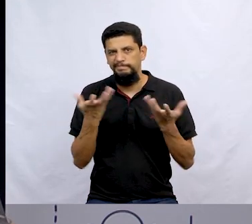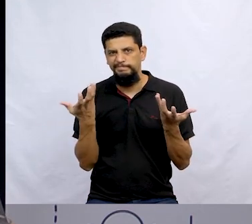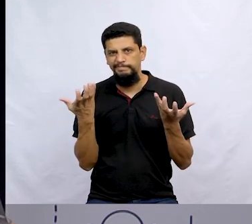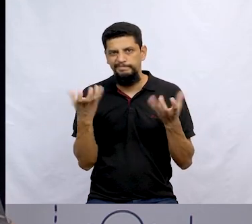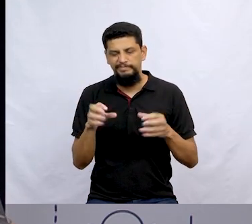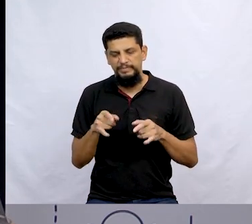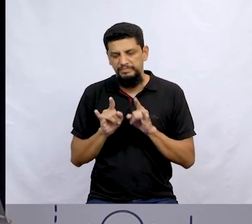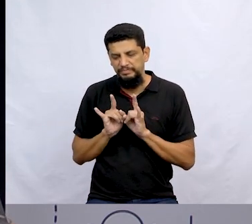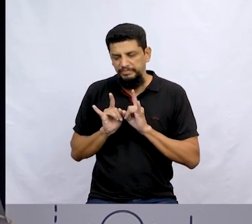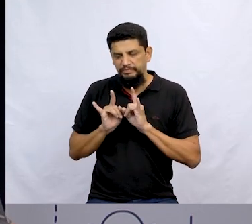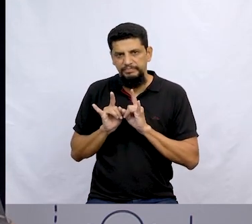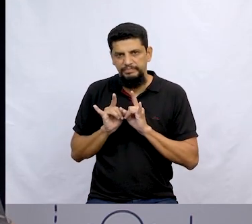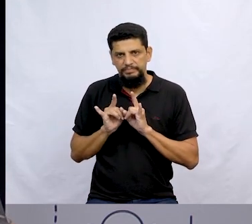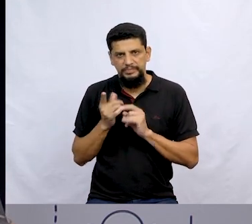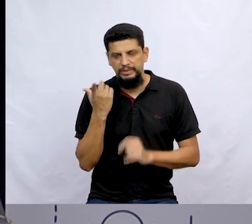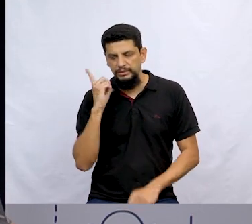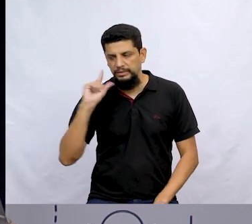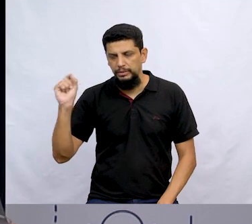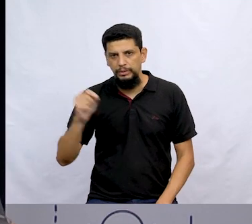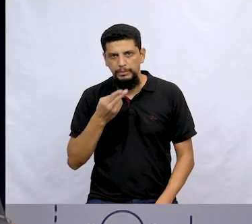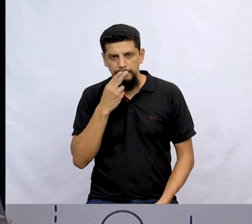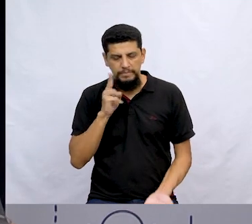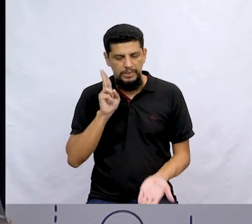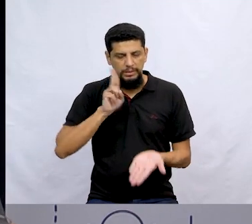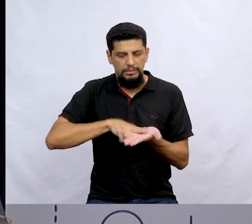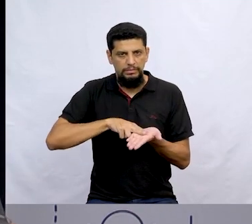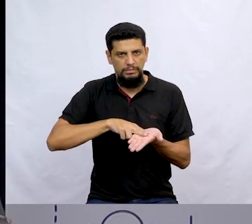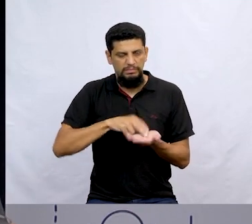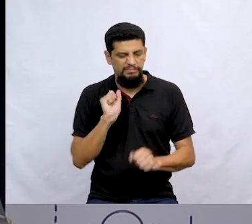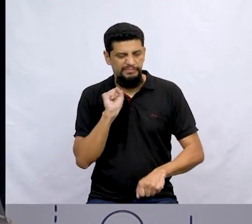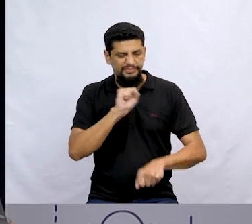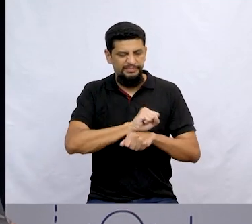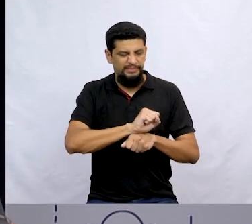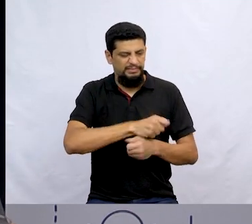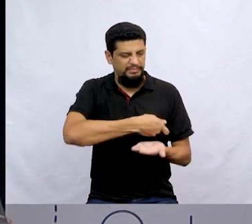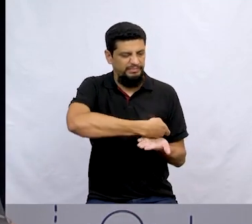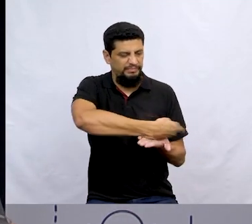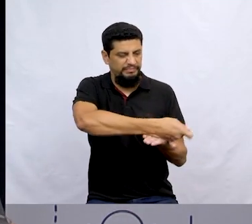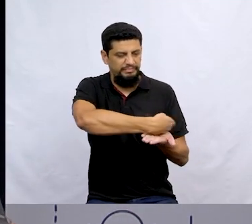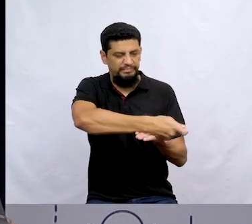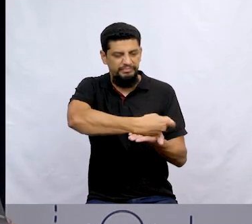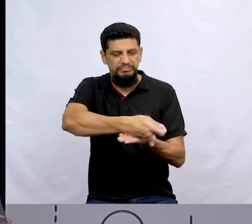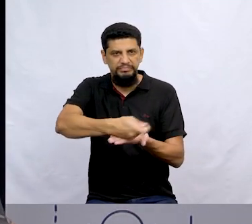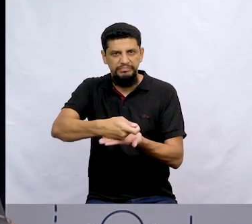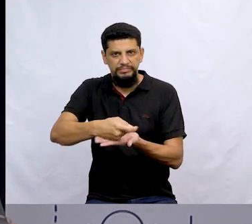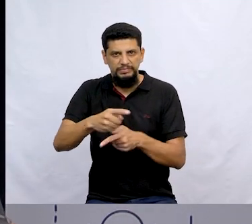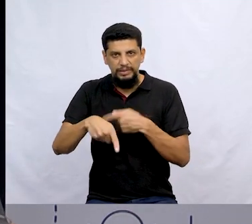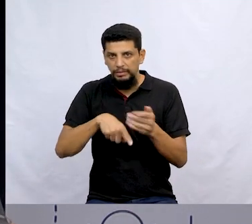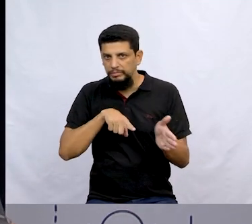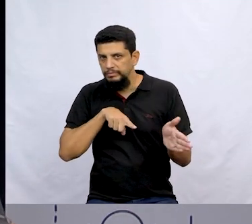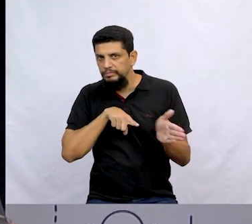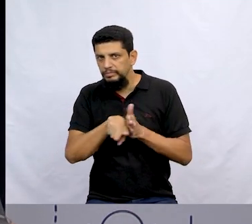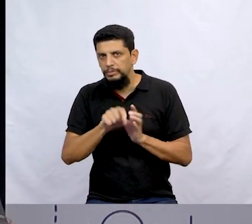quiseram sair da cama. E o carteiro parou de entregar cartas. Enfim, a pergunta era, o que está